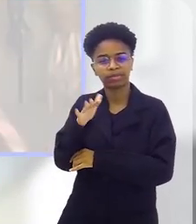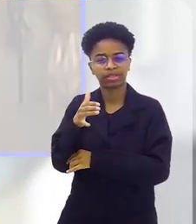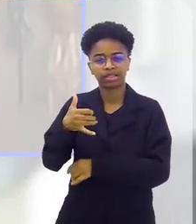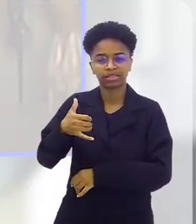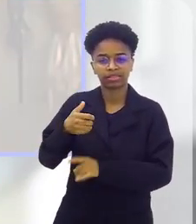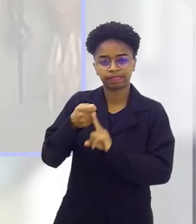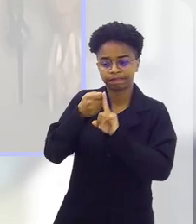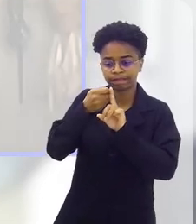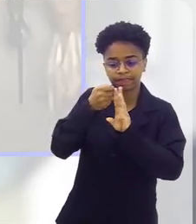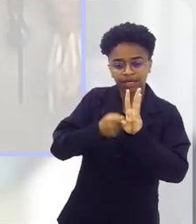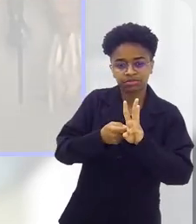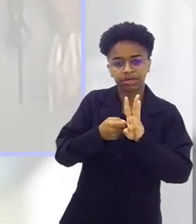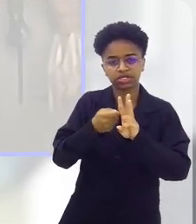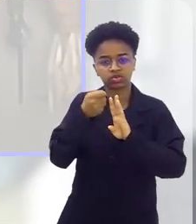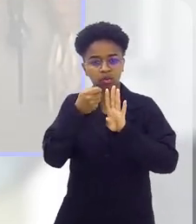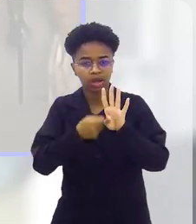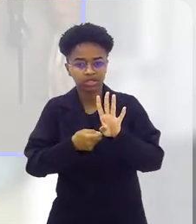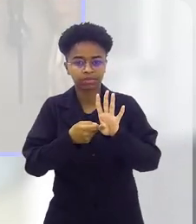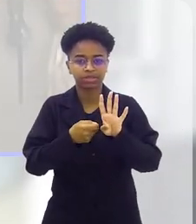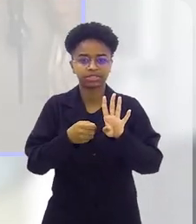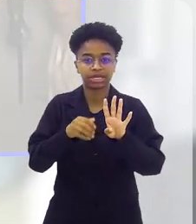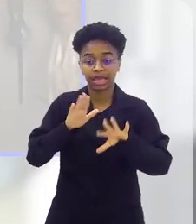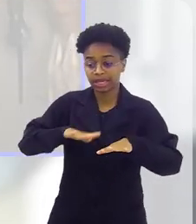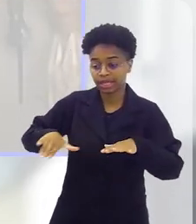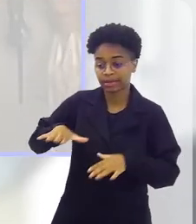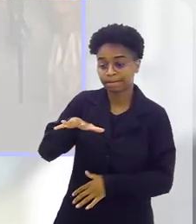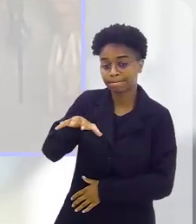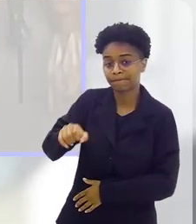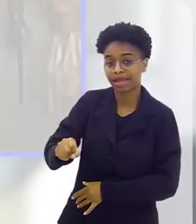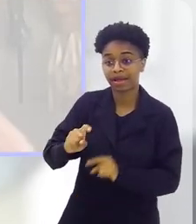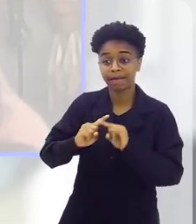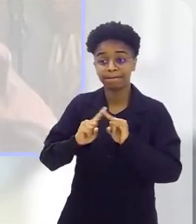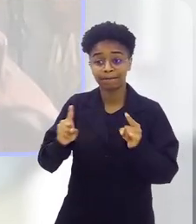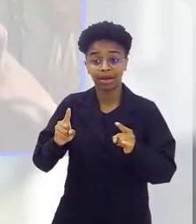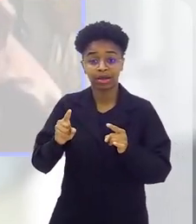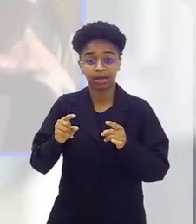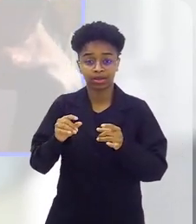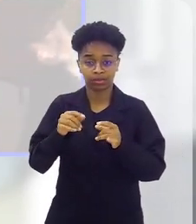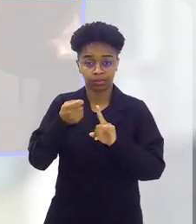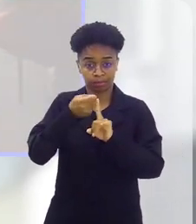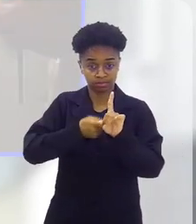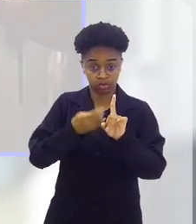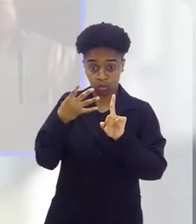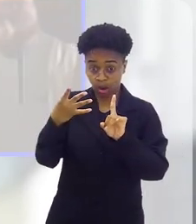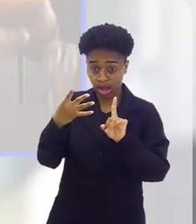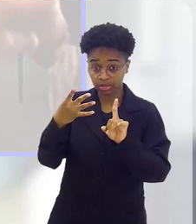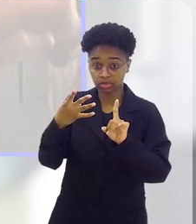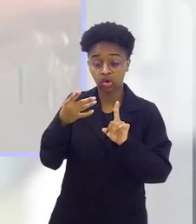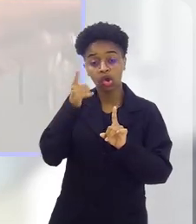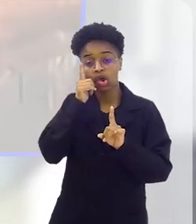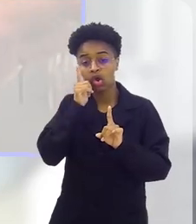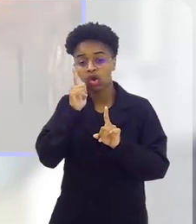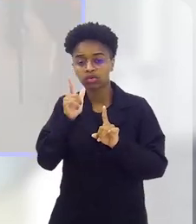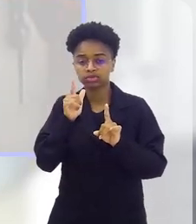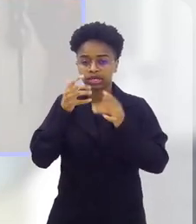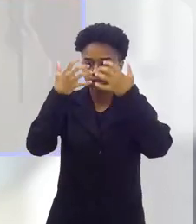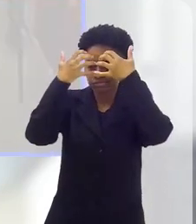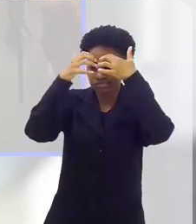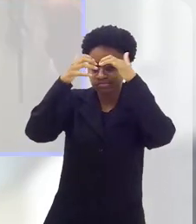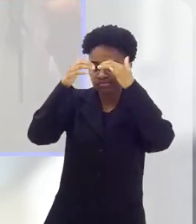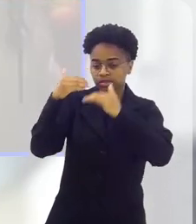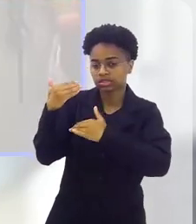meses, 3 meses a criança pega a argola pertinho de si, mas com 4 meses ela consegue o